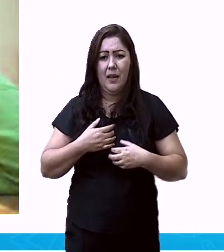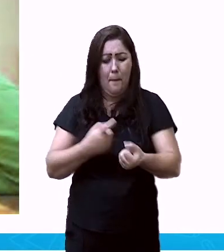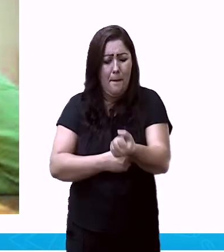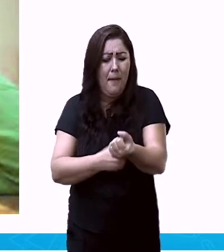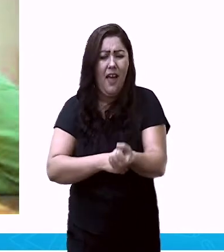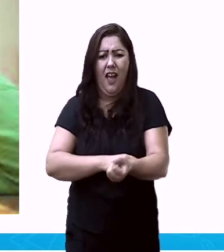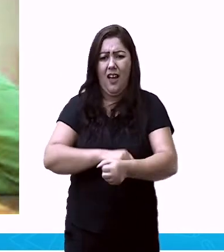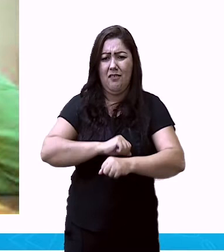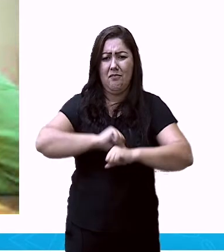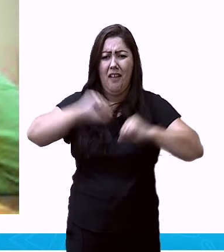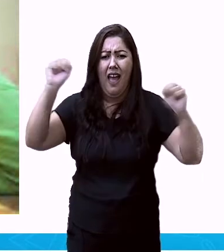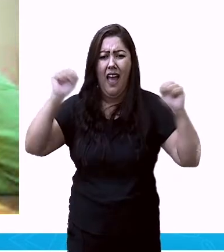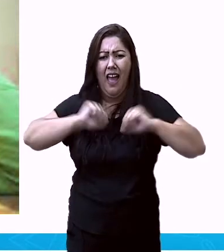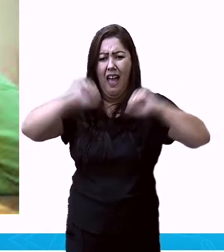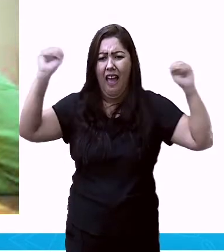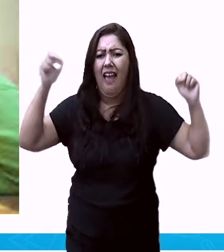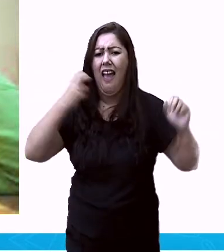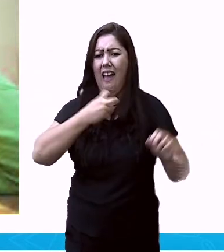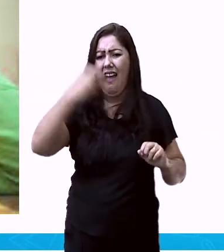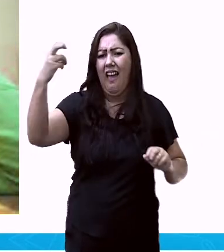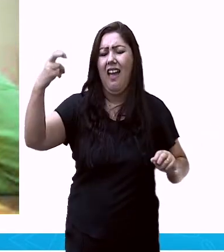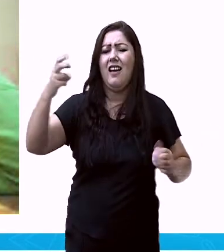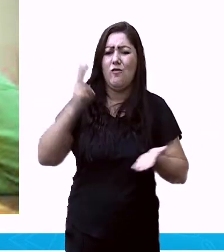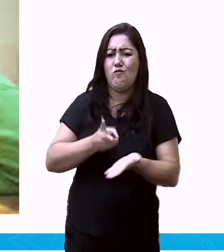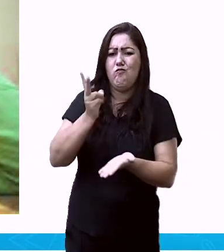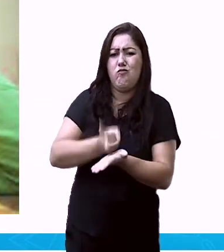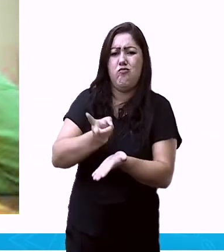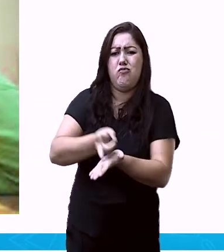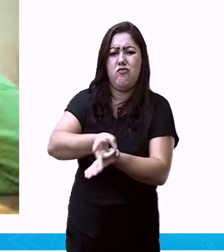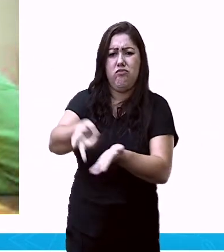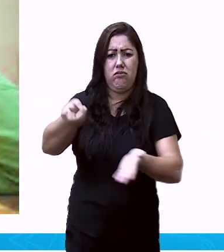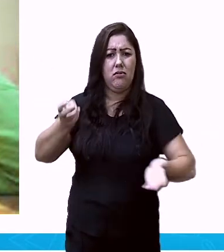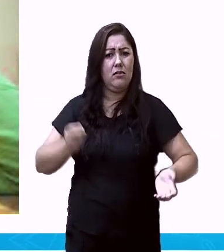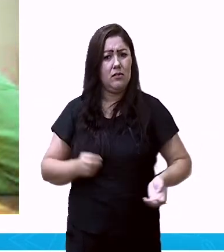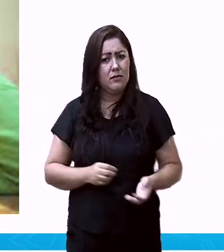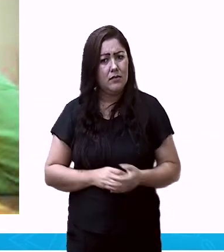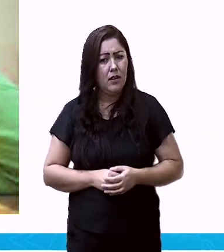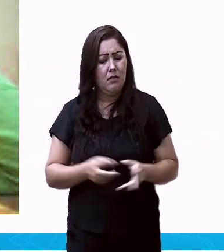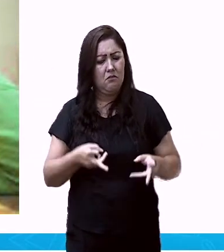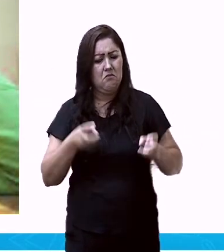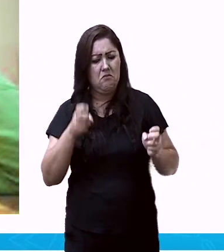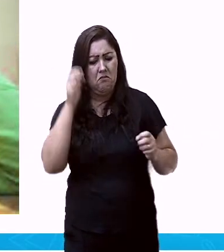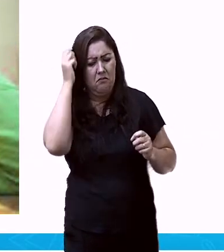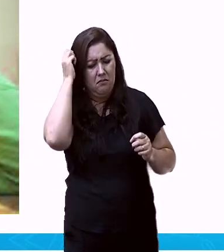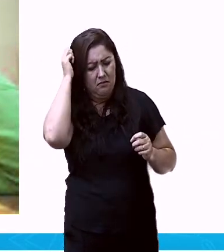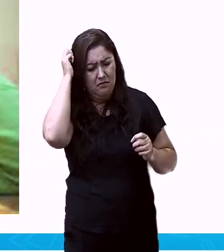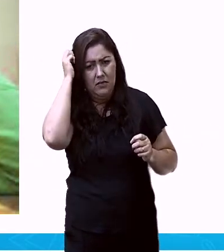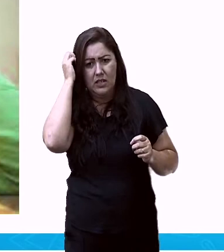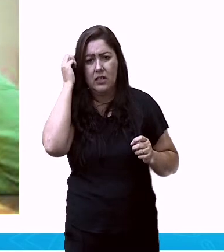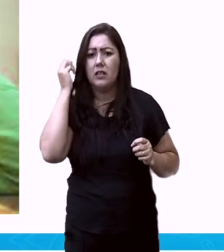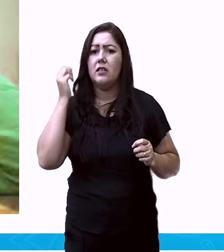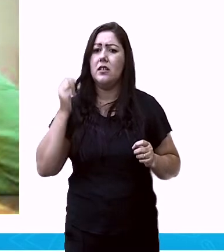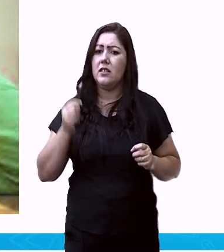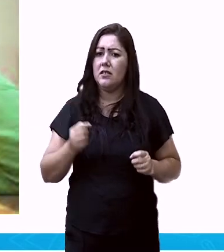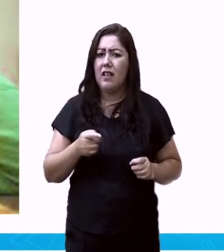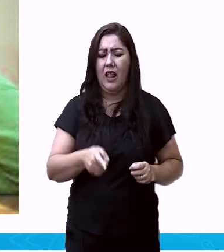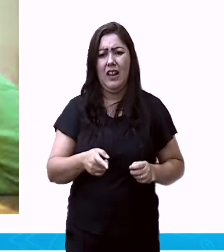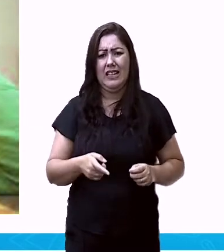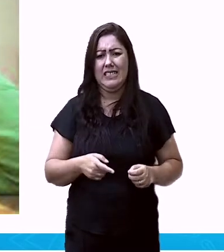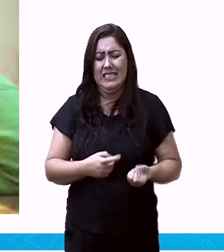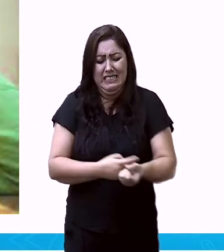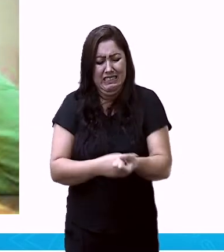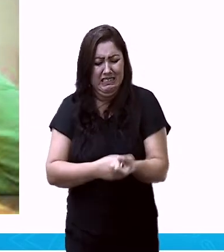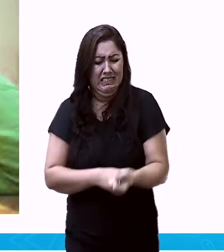tem um choro ou uma crise mais prolongada. Você percebe que elas demonstram estar muito contrariadas,